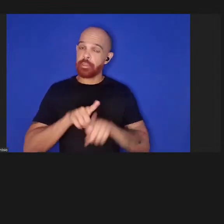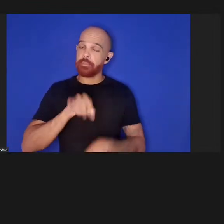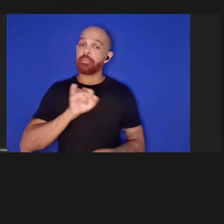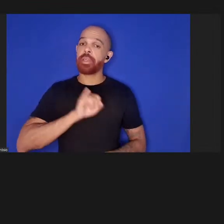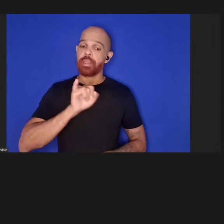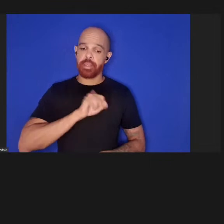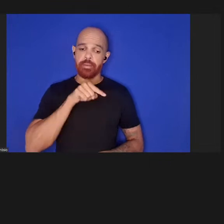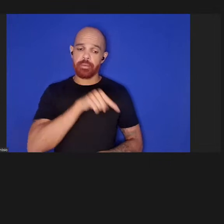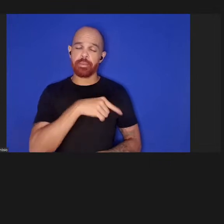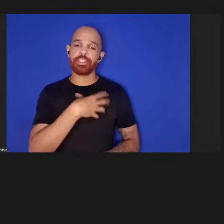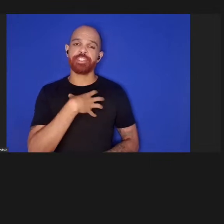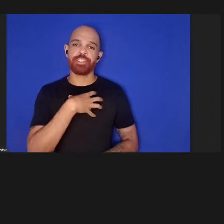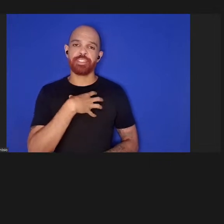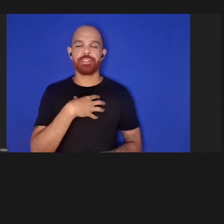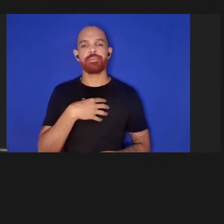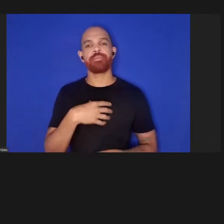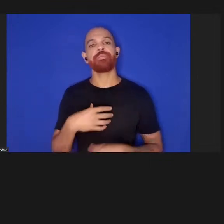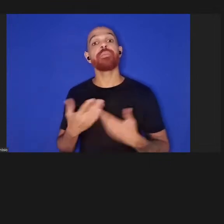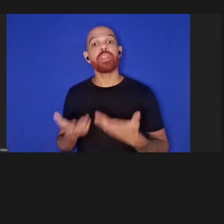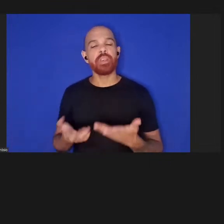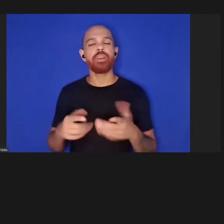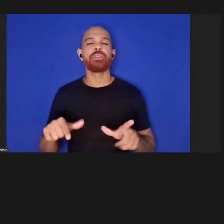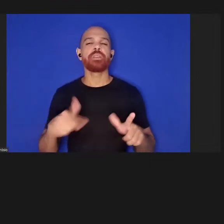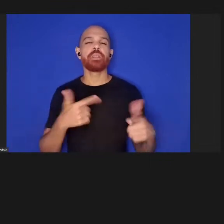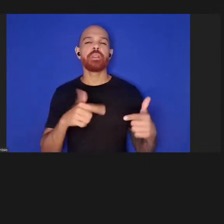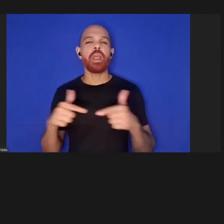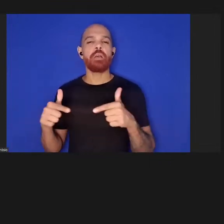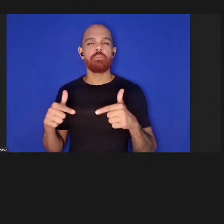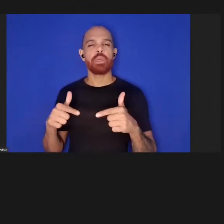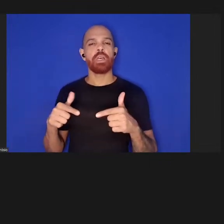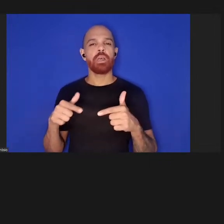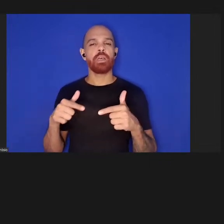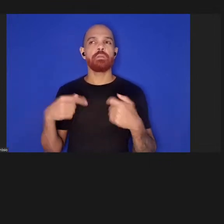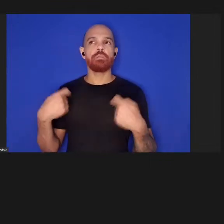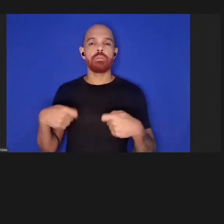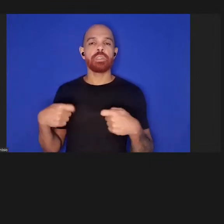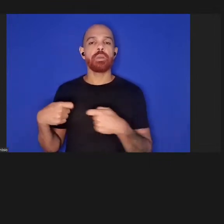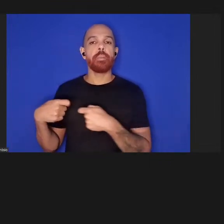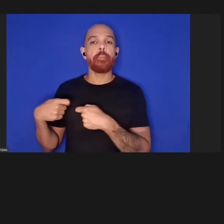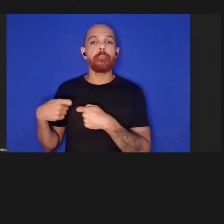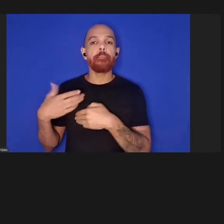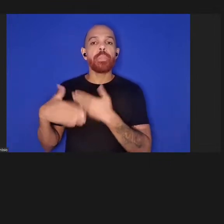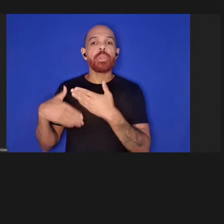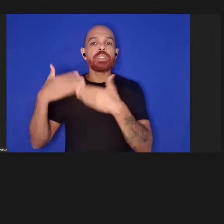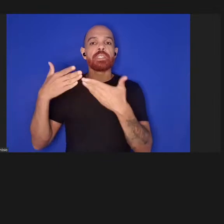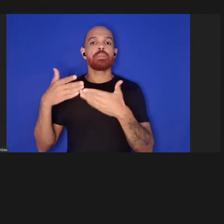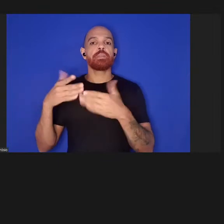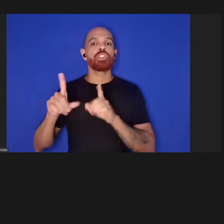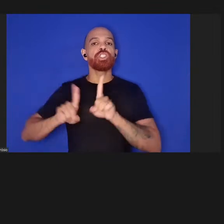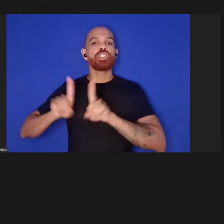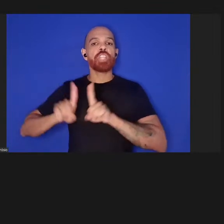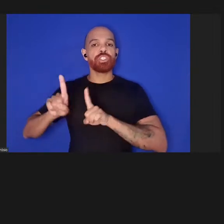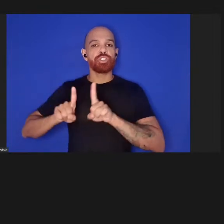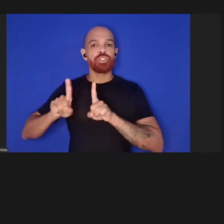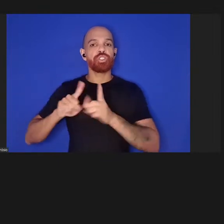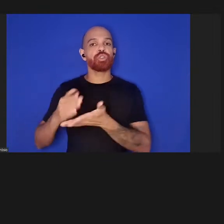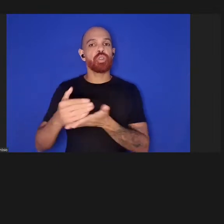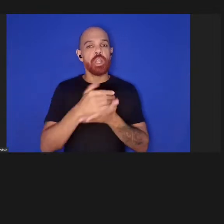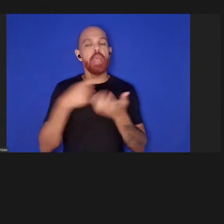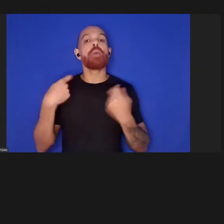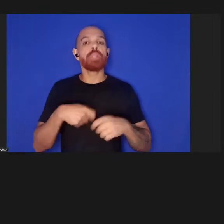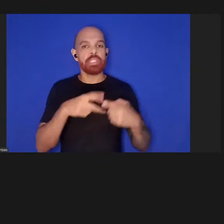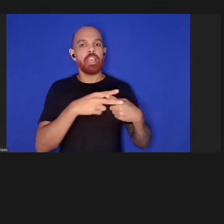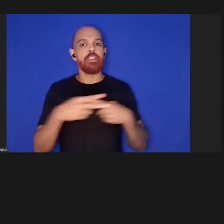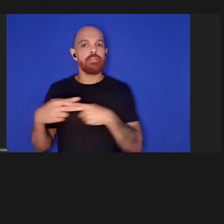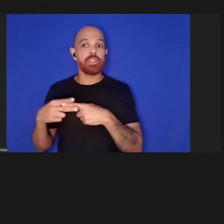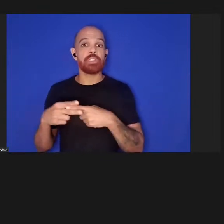finalmente o trabalho que envolva o processamento estatístico dos dados tem que ser revisado por